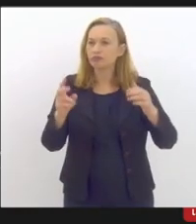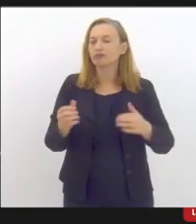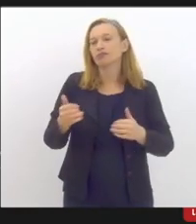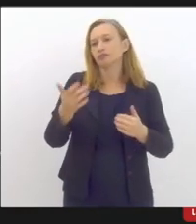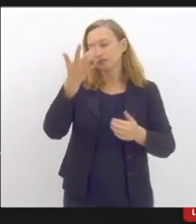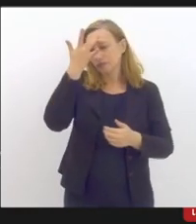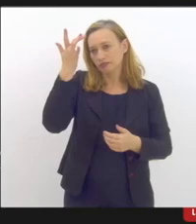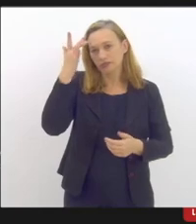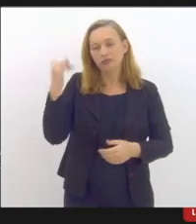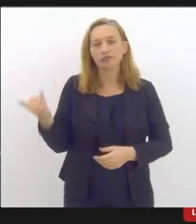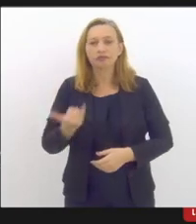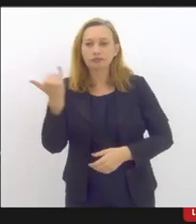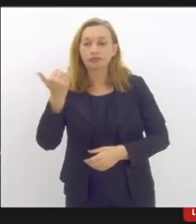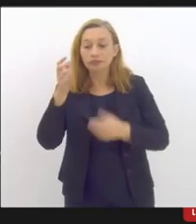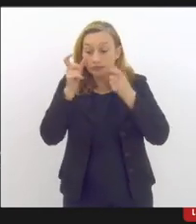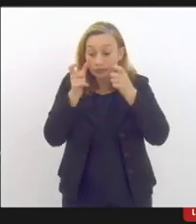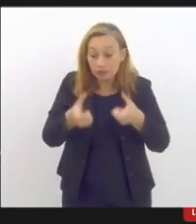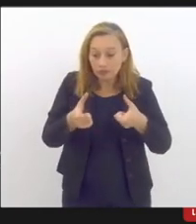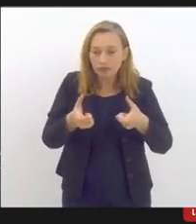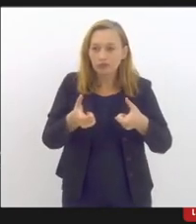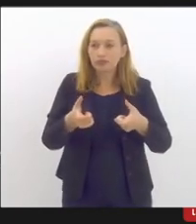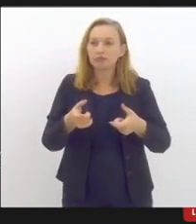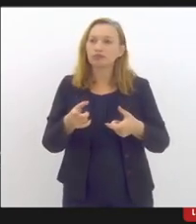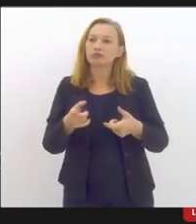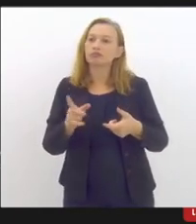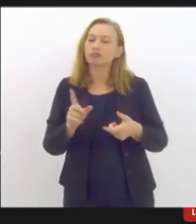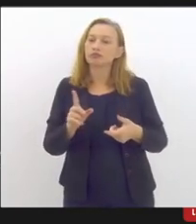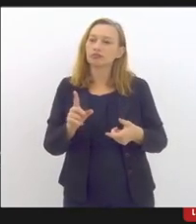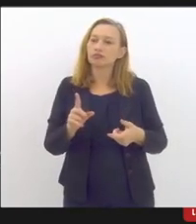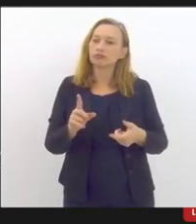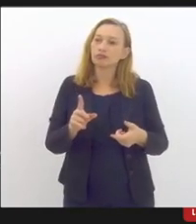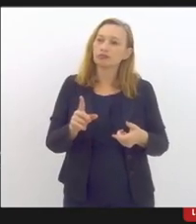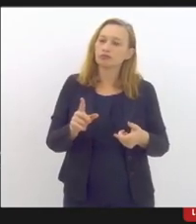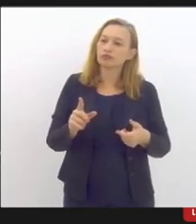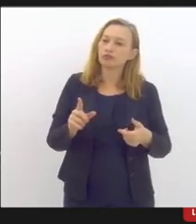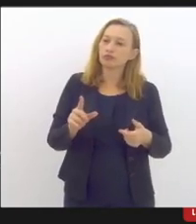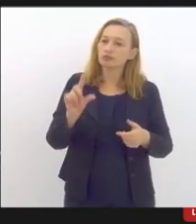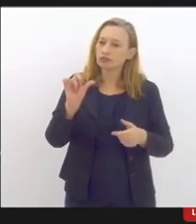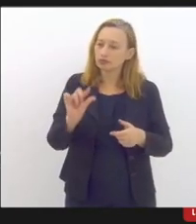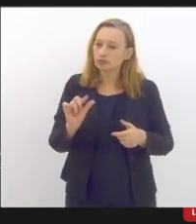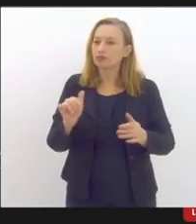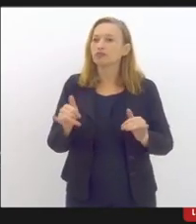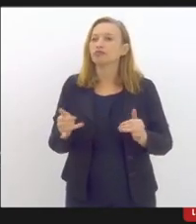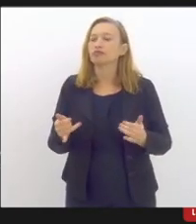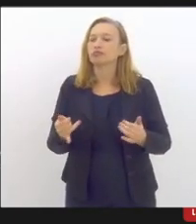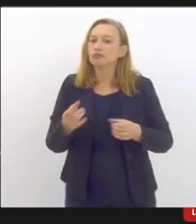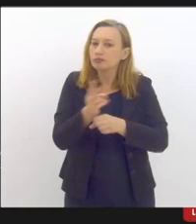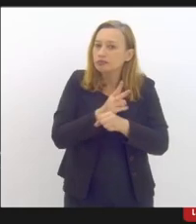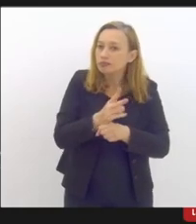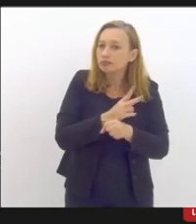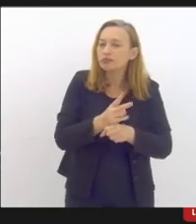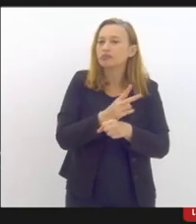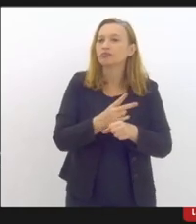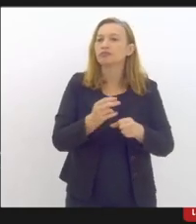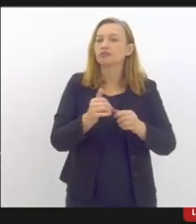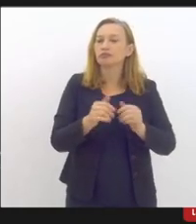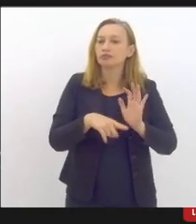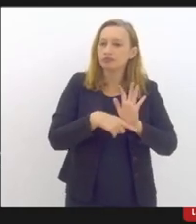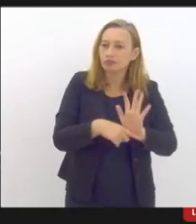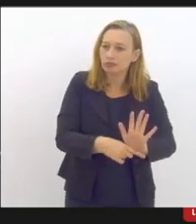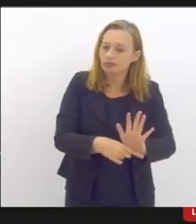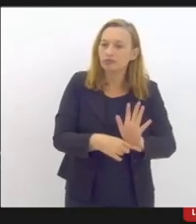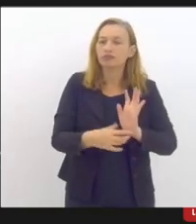mental a importância de estar atento a importância de não minimizar esse sofrimento dos adolescentes de procurar rede de procurar atendimento